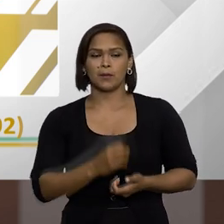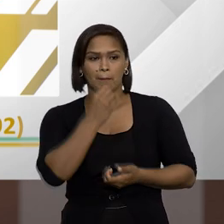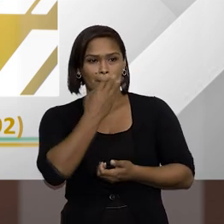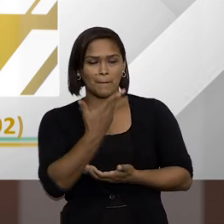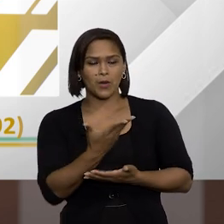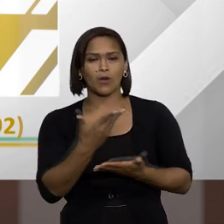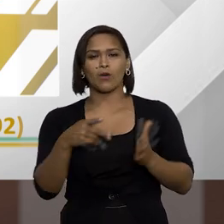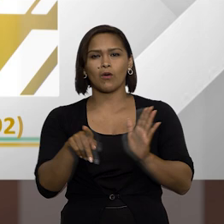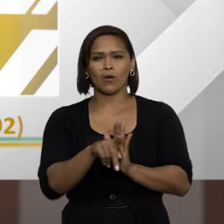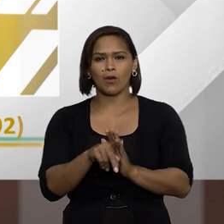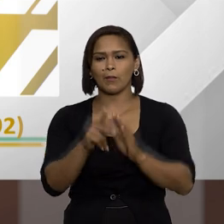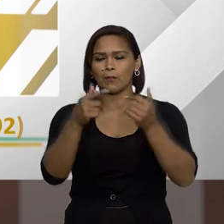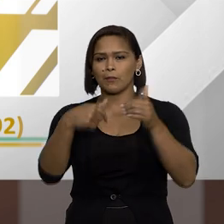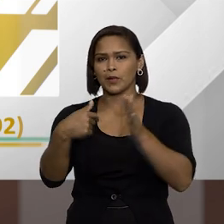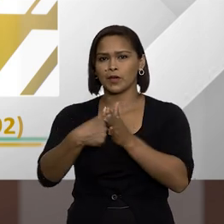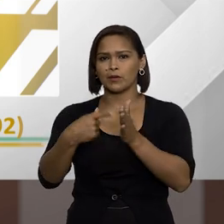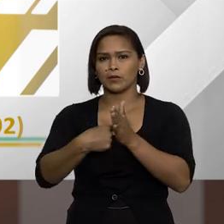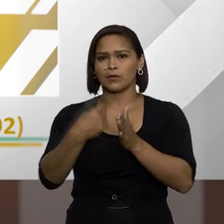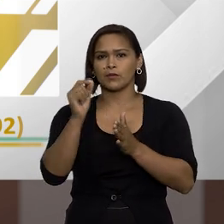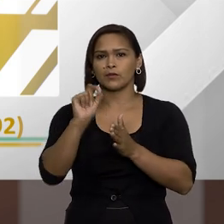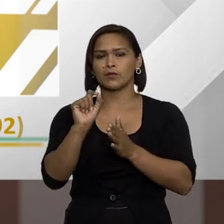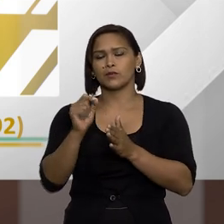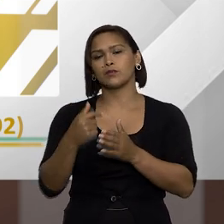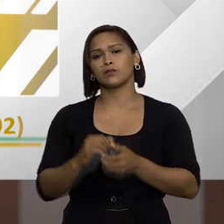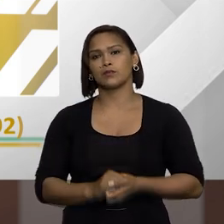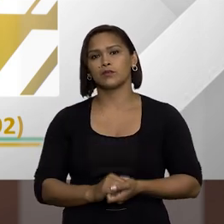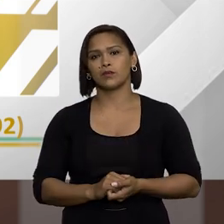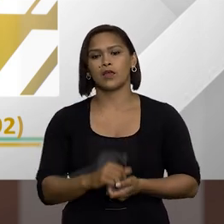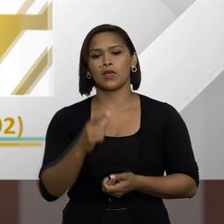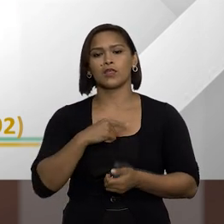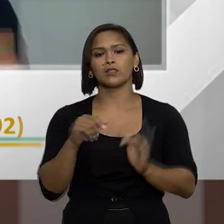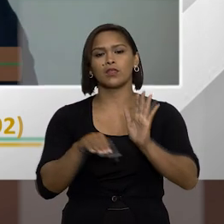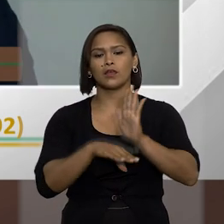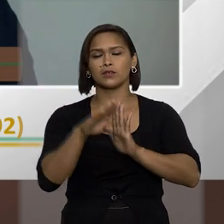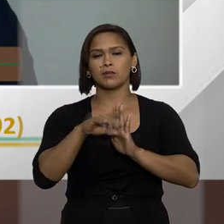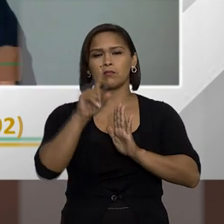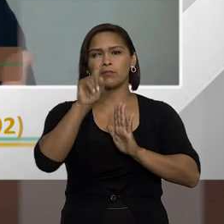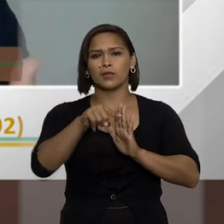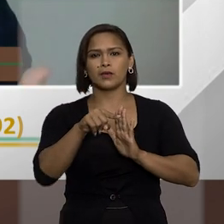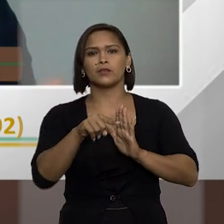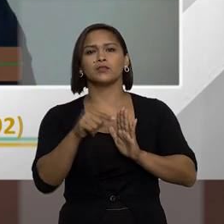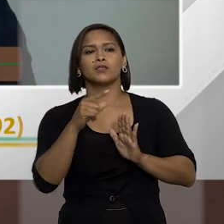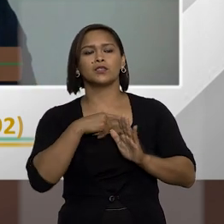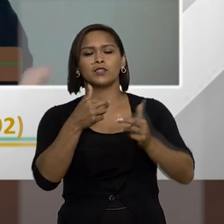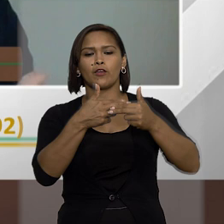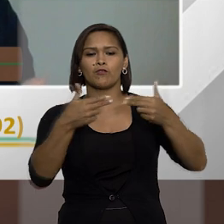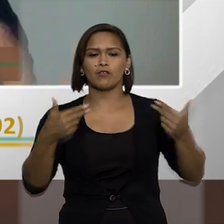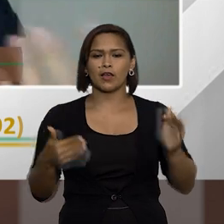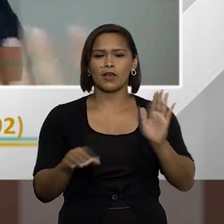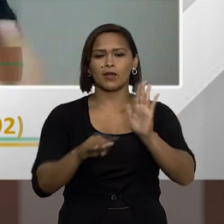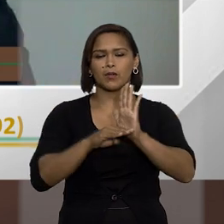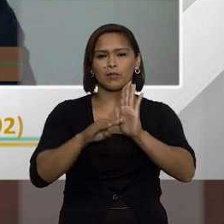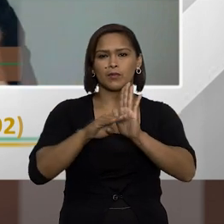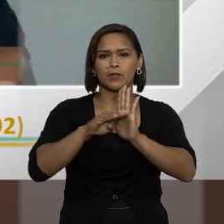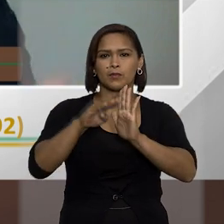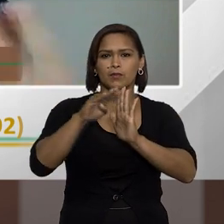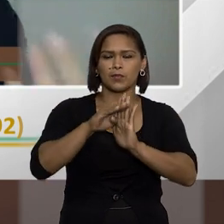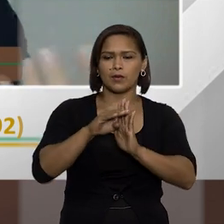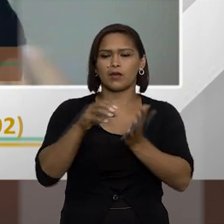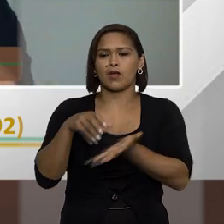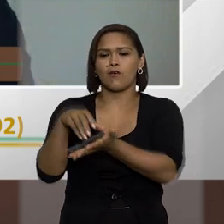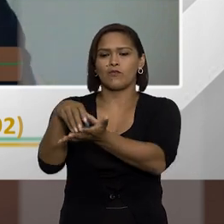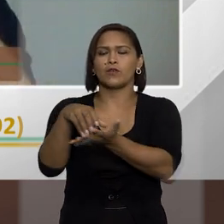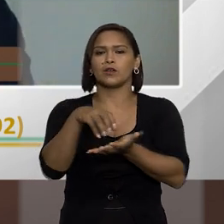Muito bem, Tiago. A gente tem essa máxima de que existem várias instâncias, várias